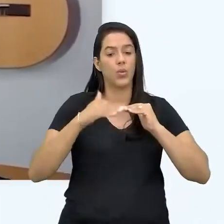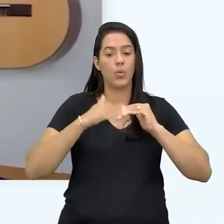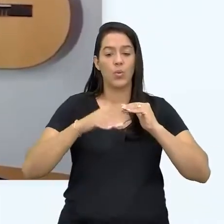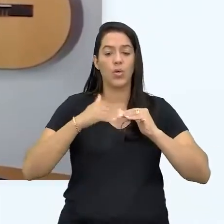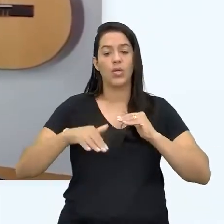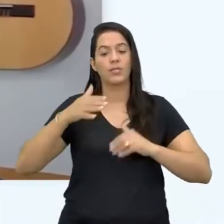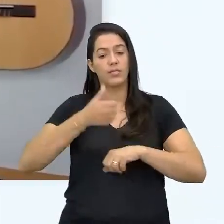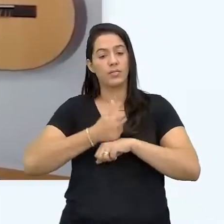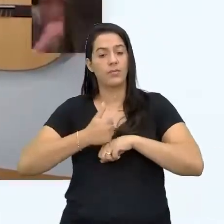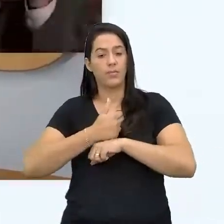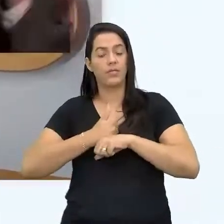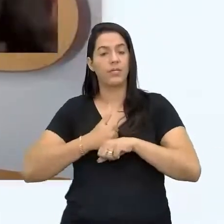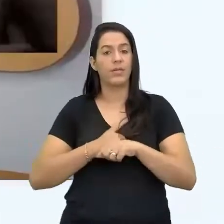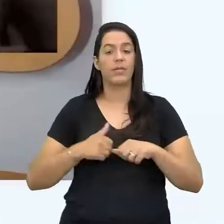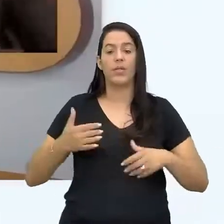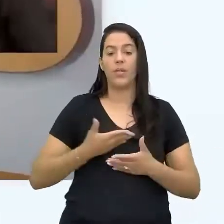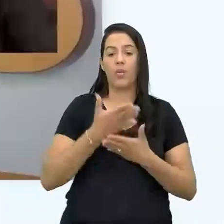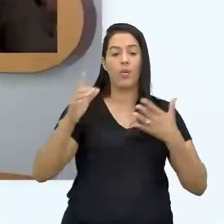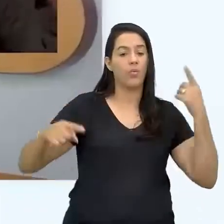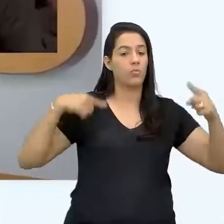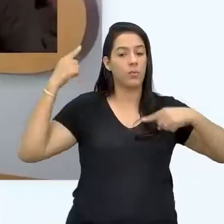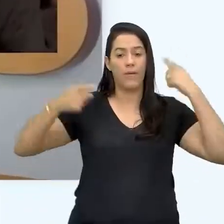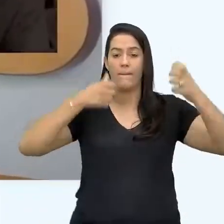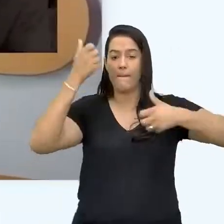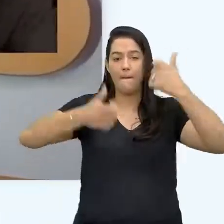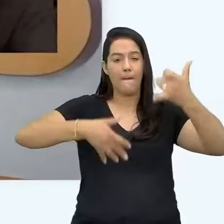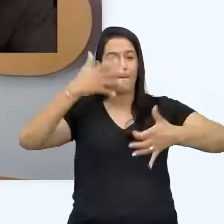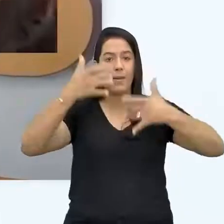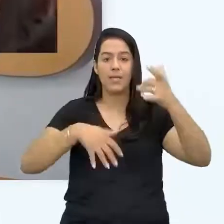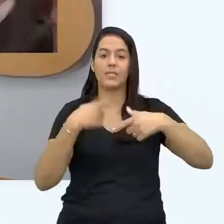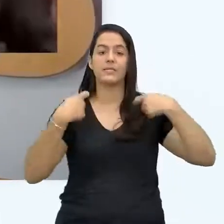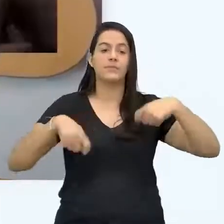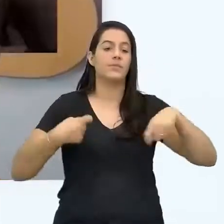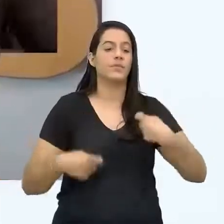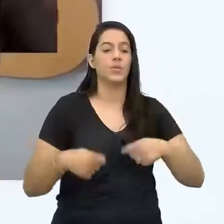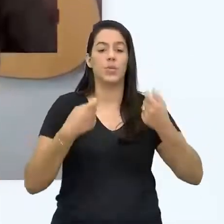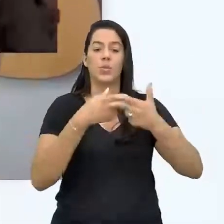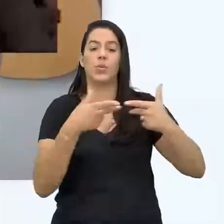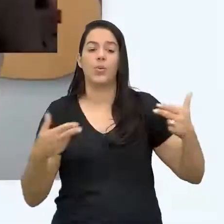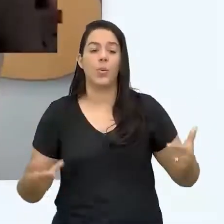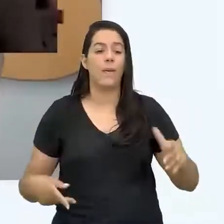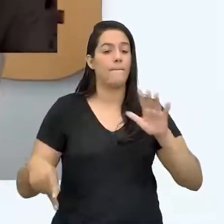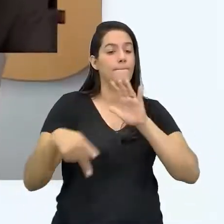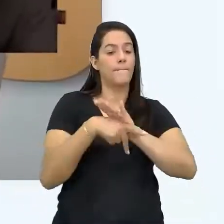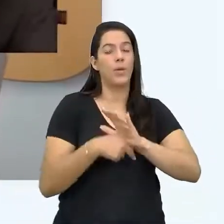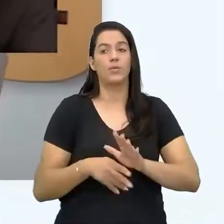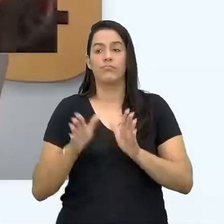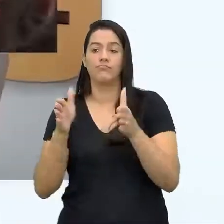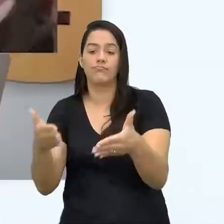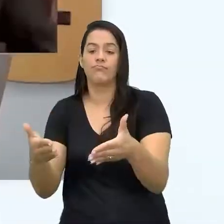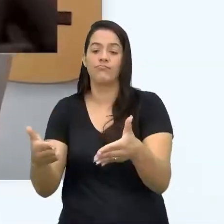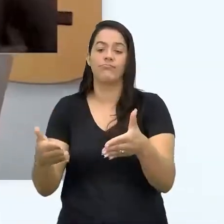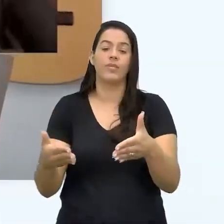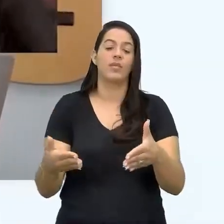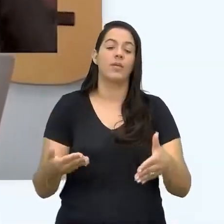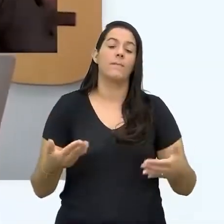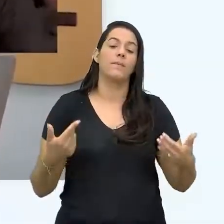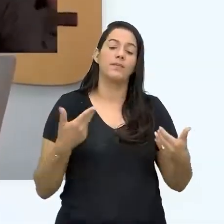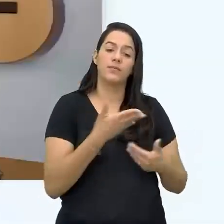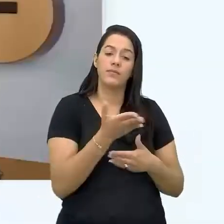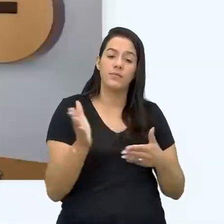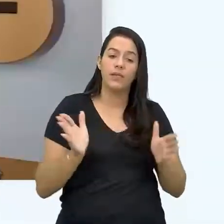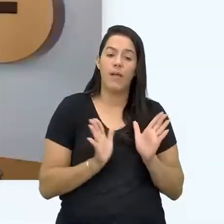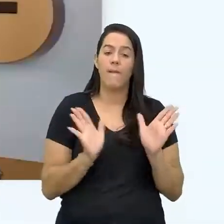Eu acho que muitos profissionais às vezes deixam as pessoas loucas, falando que elas precisam escolher um nicho muito específico. E de repente você é uma pessoa um pouquinho